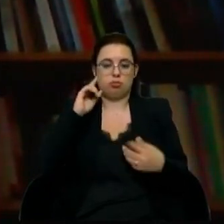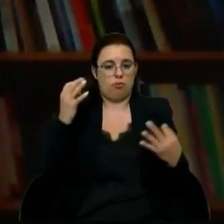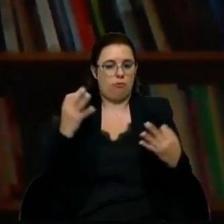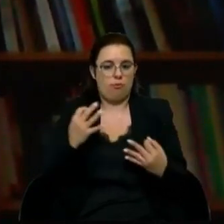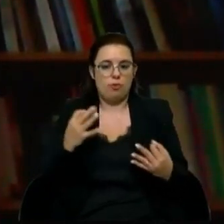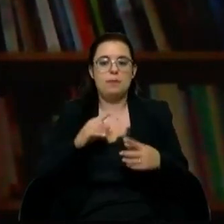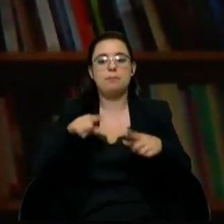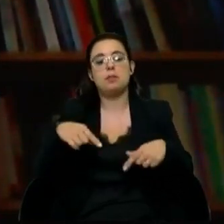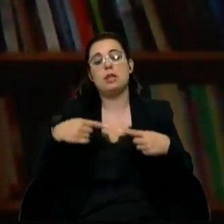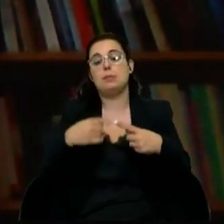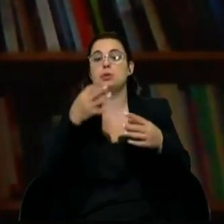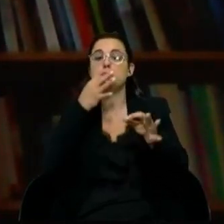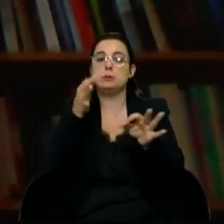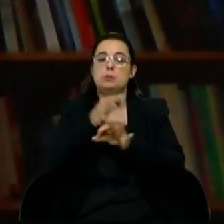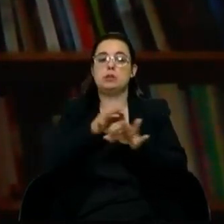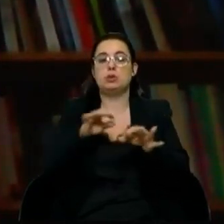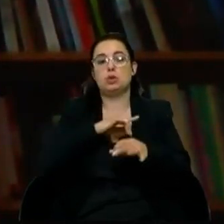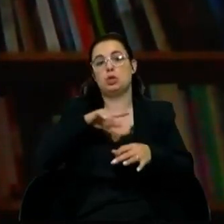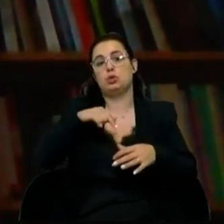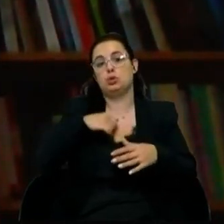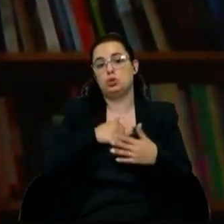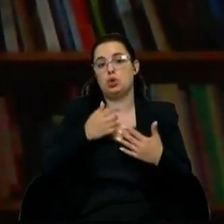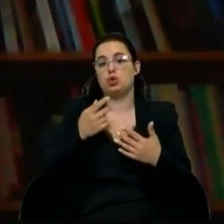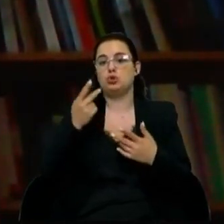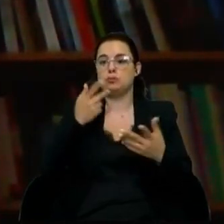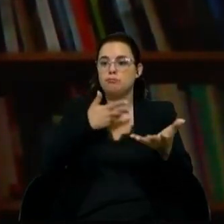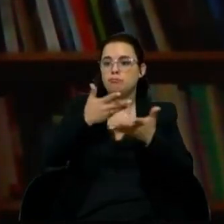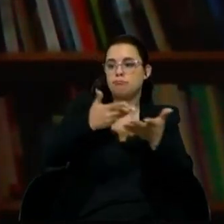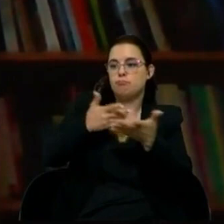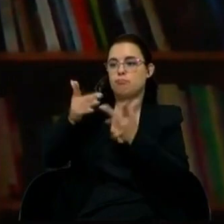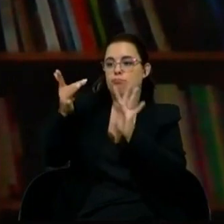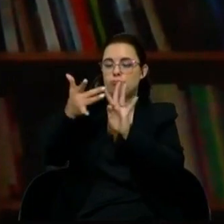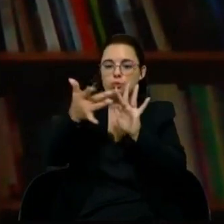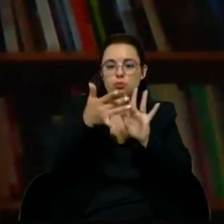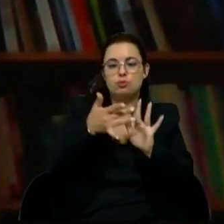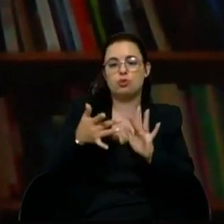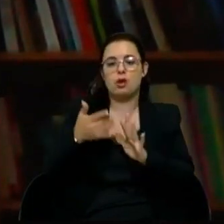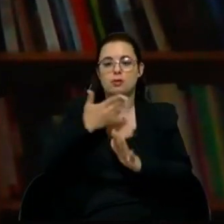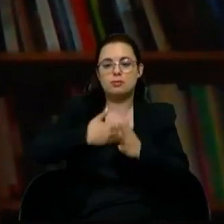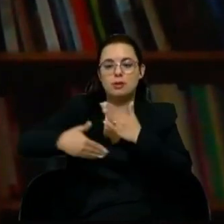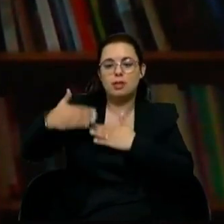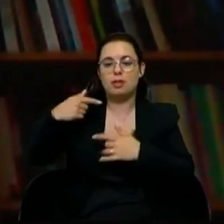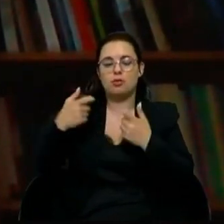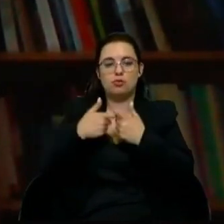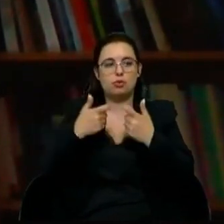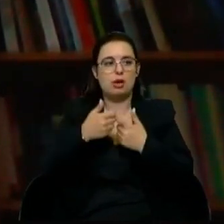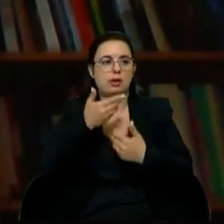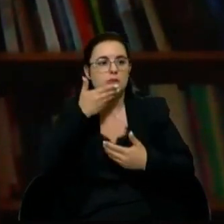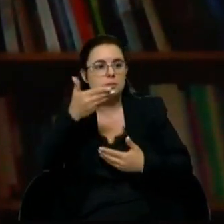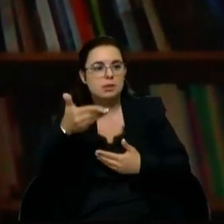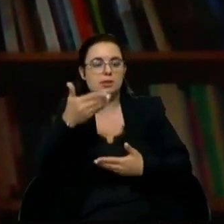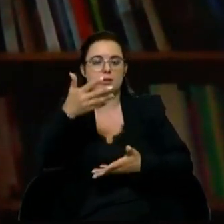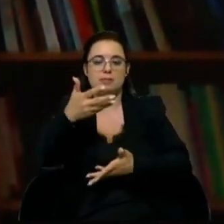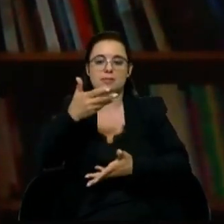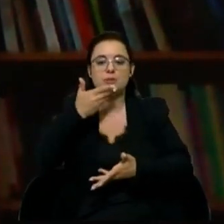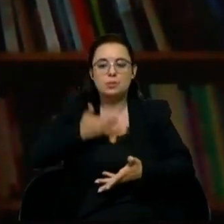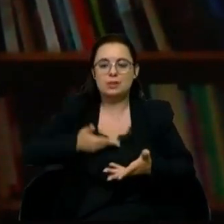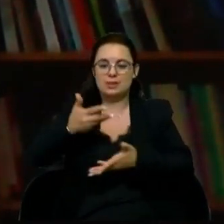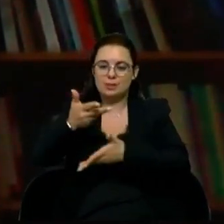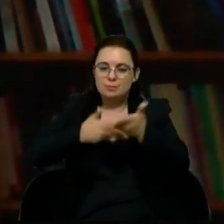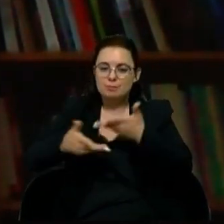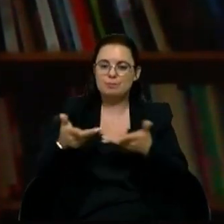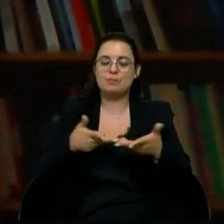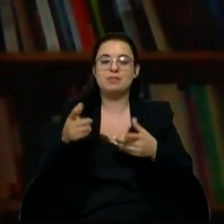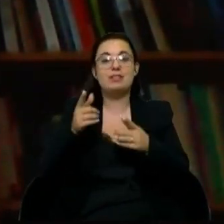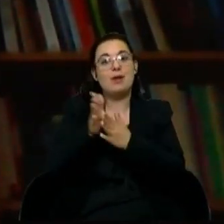oportunidade espetacular de mantermos vivos os nossos contactos com antigos colegas trocarmos experiências e para além de tudo isto sinto também que é uma